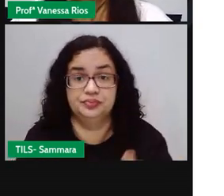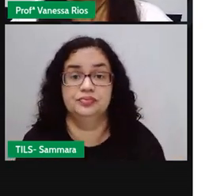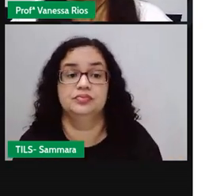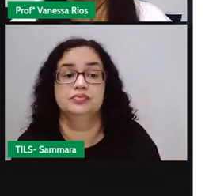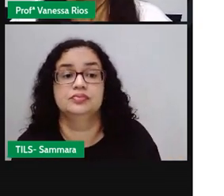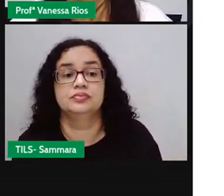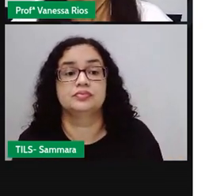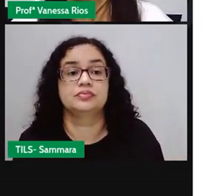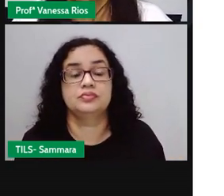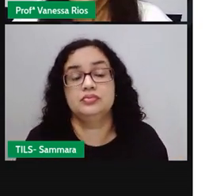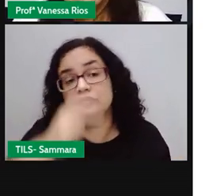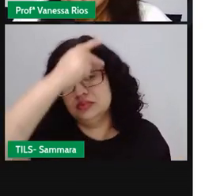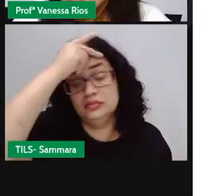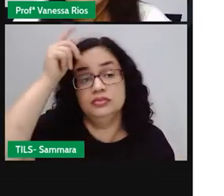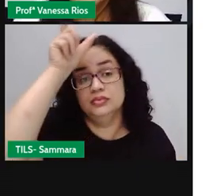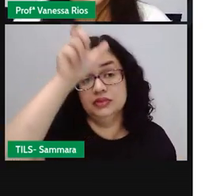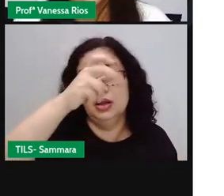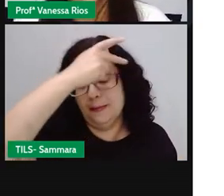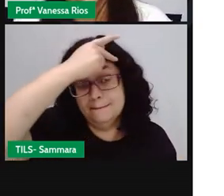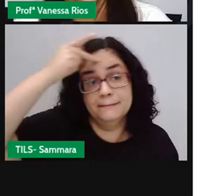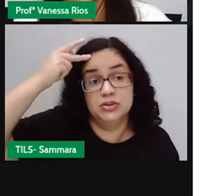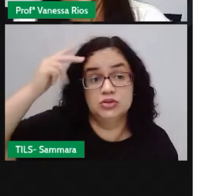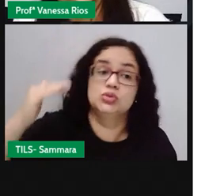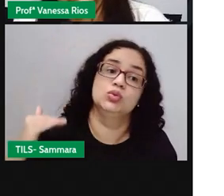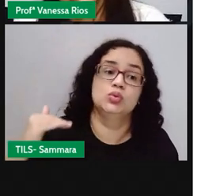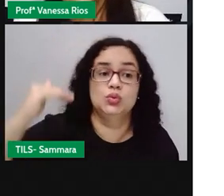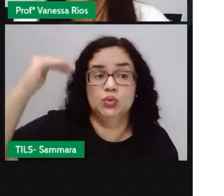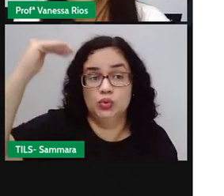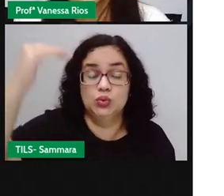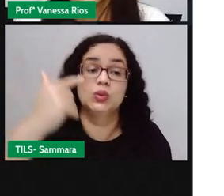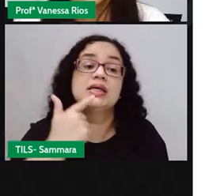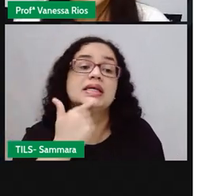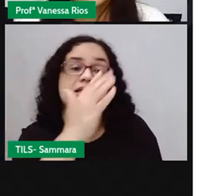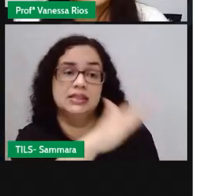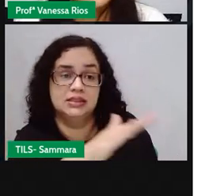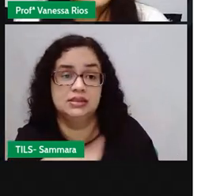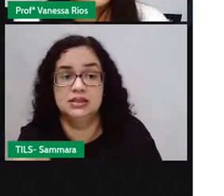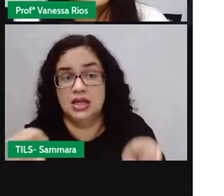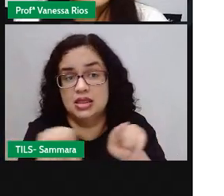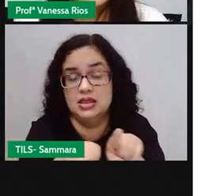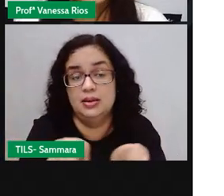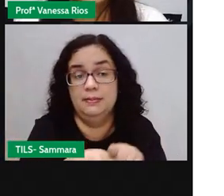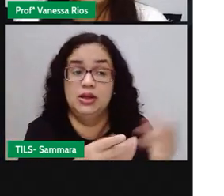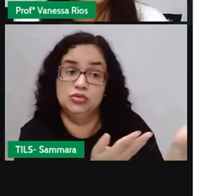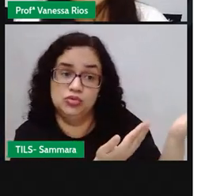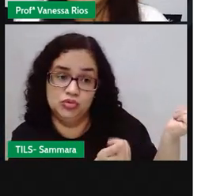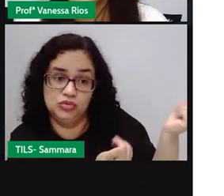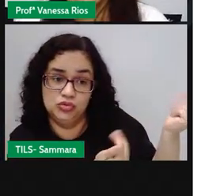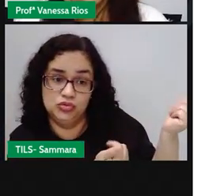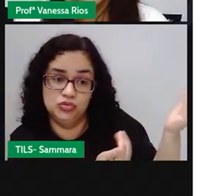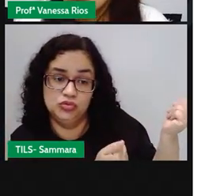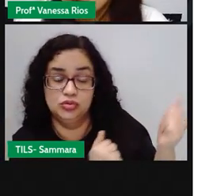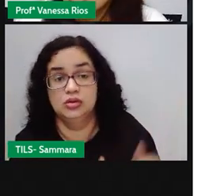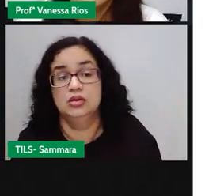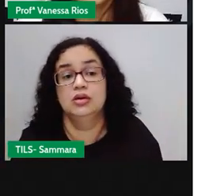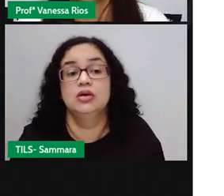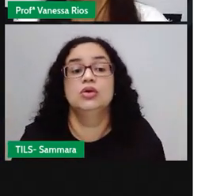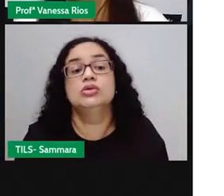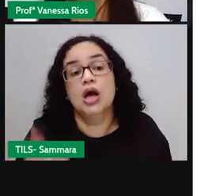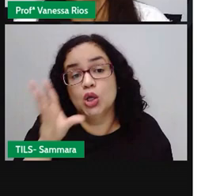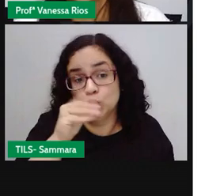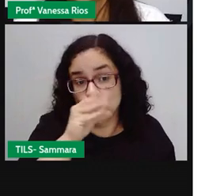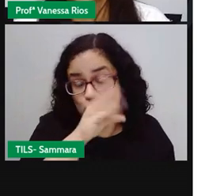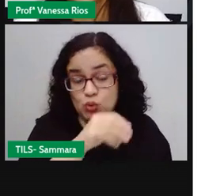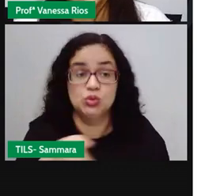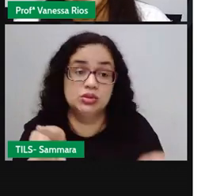o ser que está crescendo, quando a Pró está falando aí de crianças e também de adolescentes. Mas os adultos também